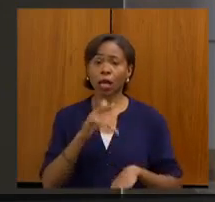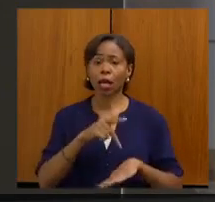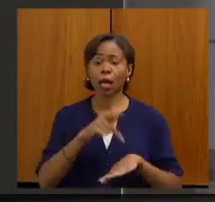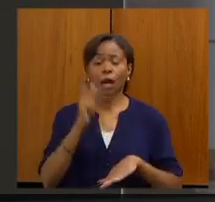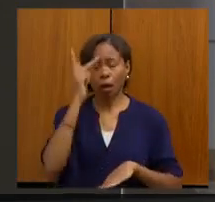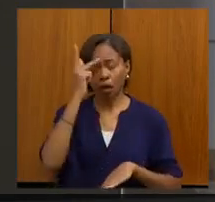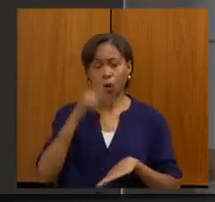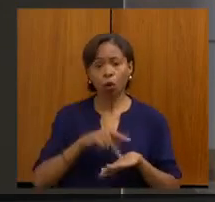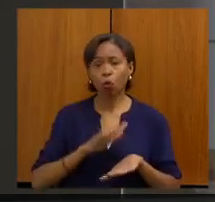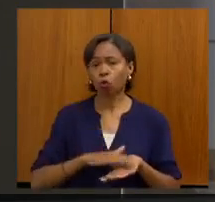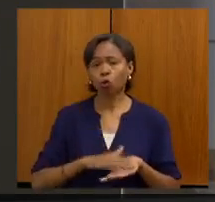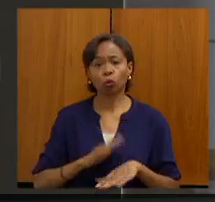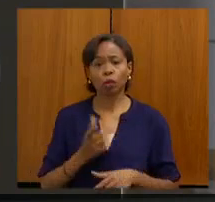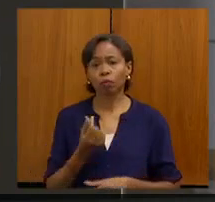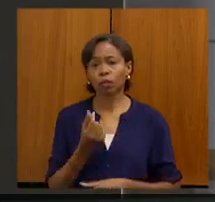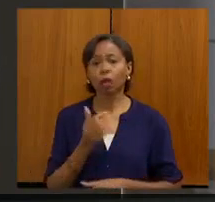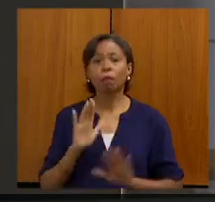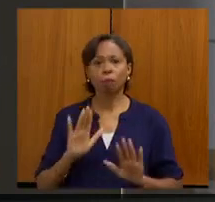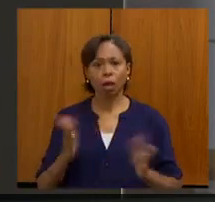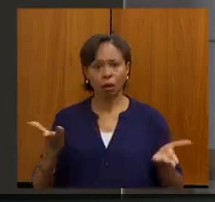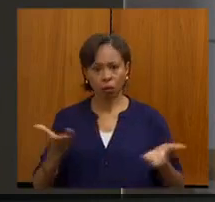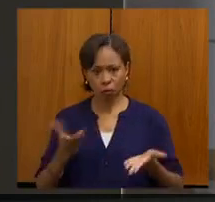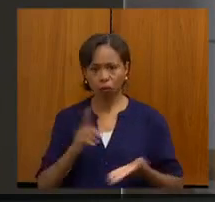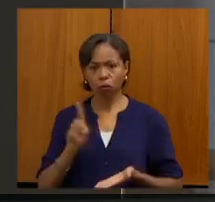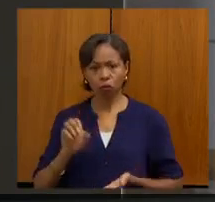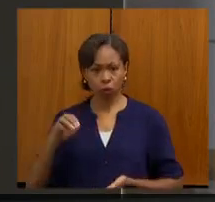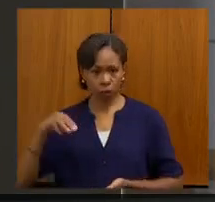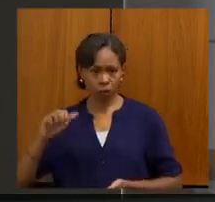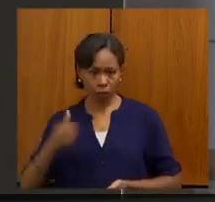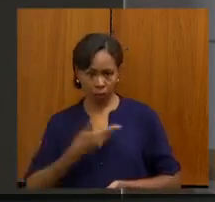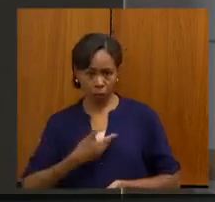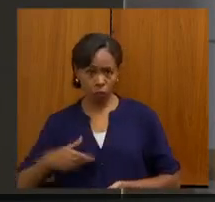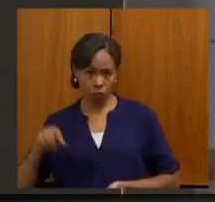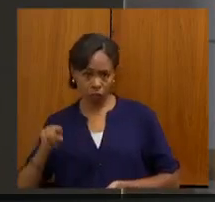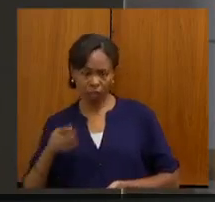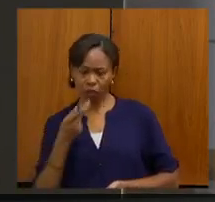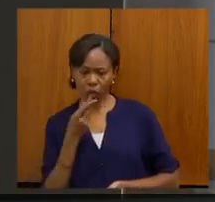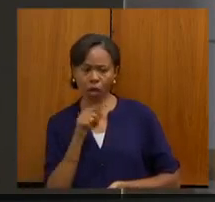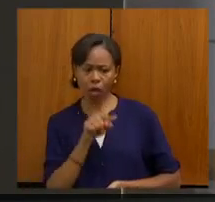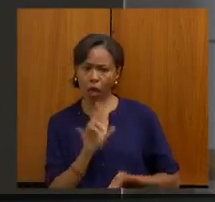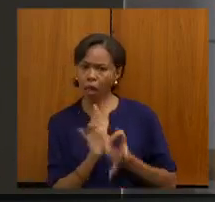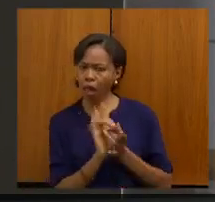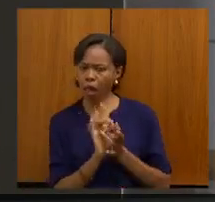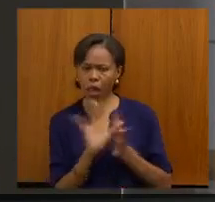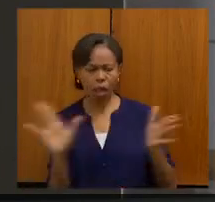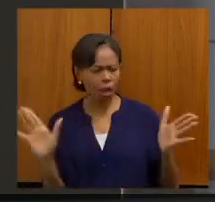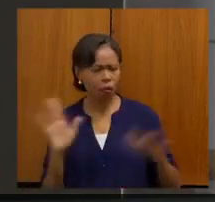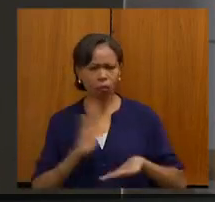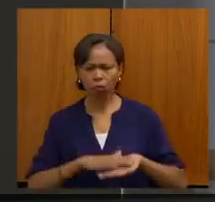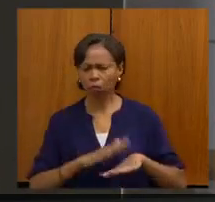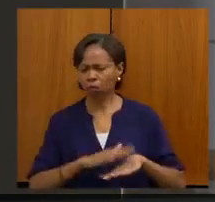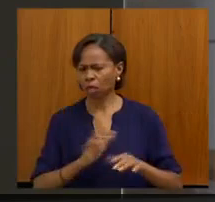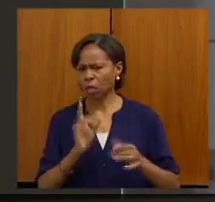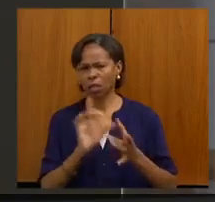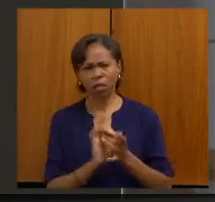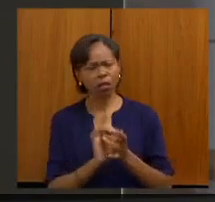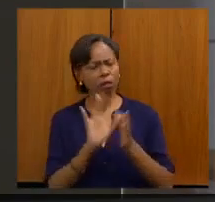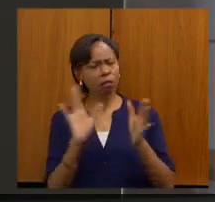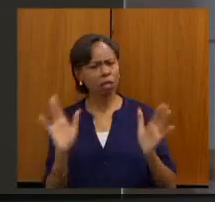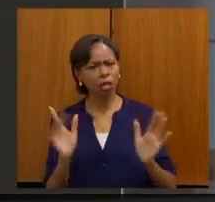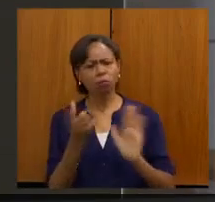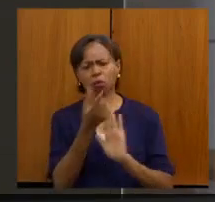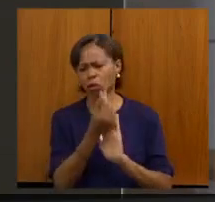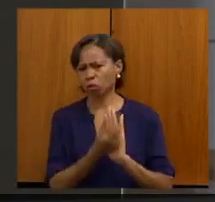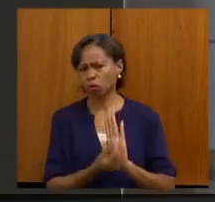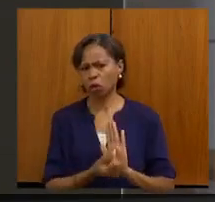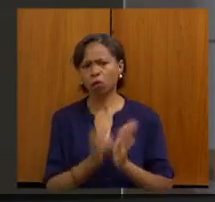governador Romeu Zema determinou o secretário Fábio, você tem total aval de autonomia financeira, que eu diria até, eu diria